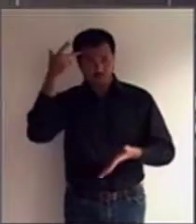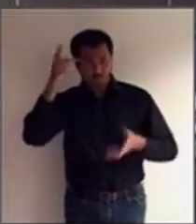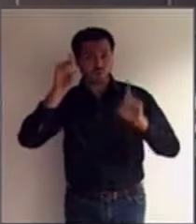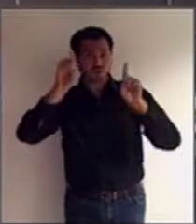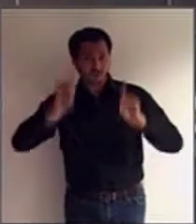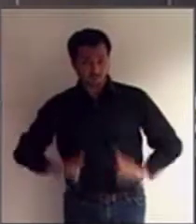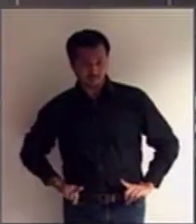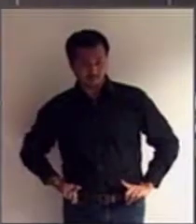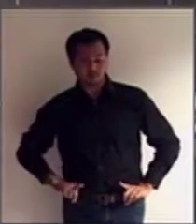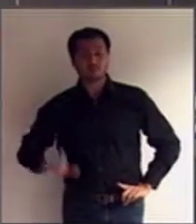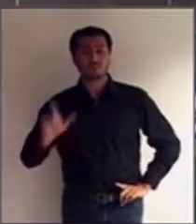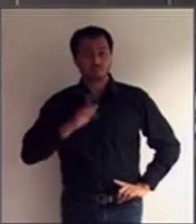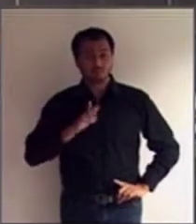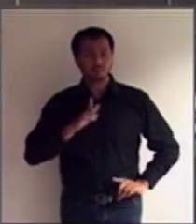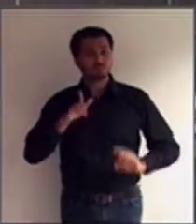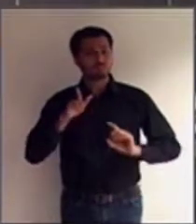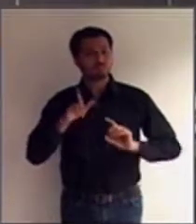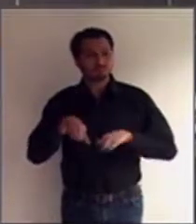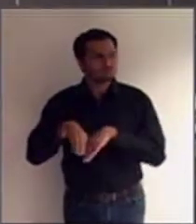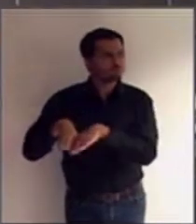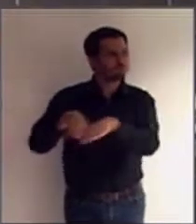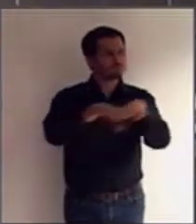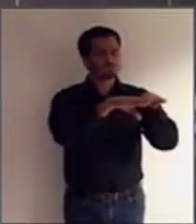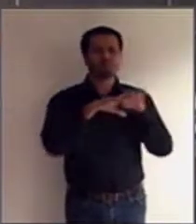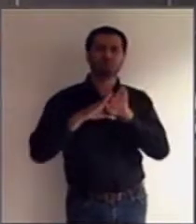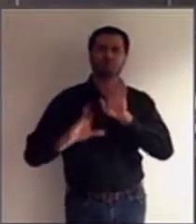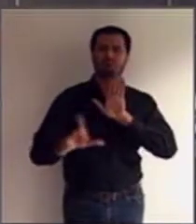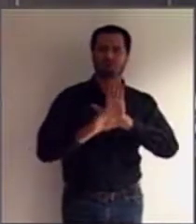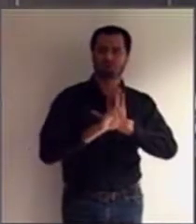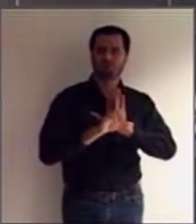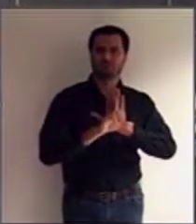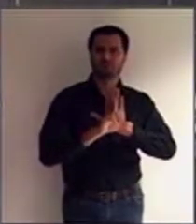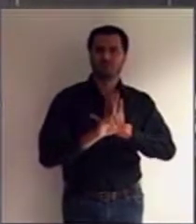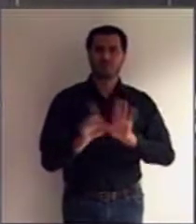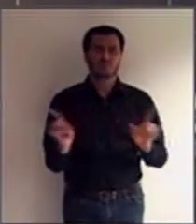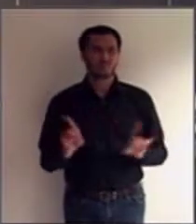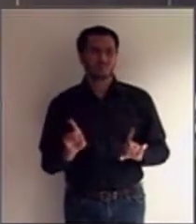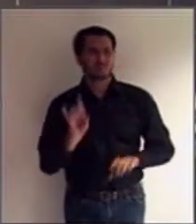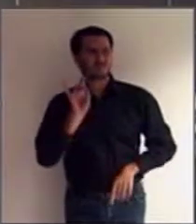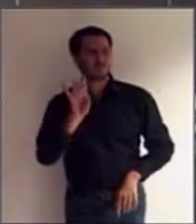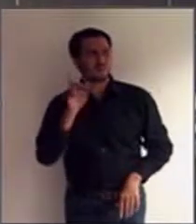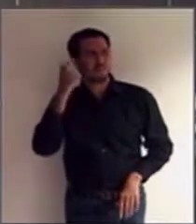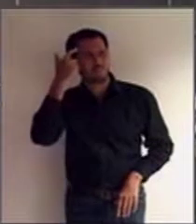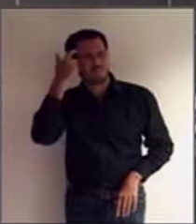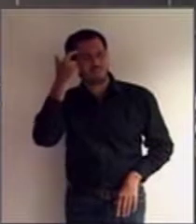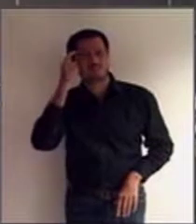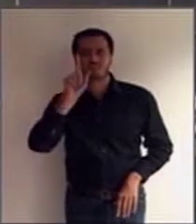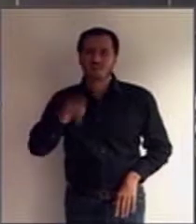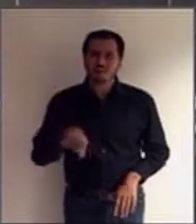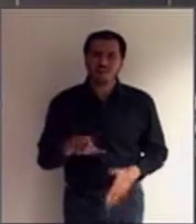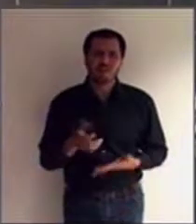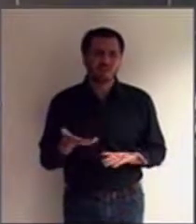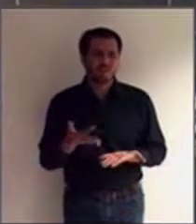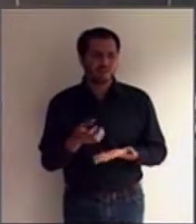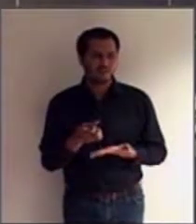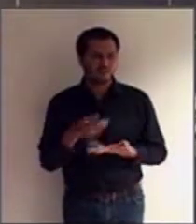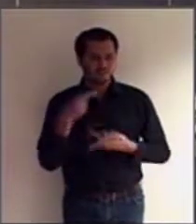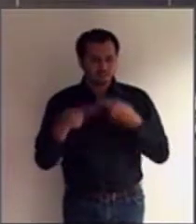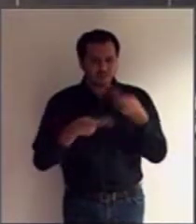perante a lei. Então, isso não é apenas uma afirmação bonita,